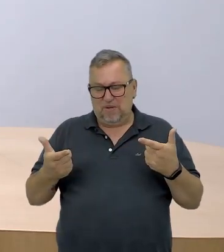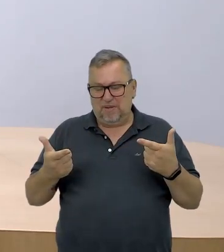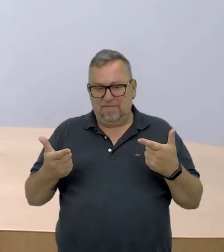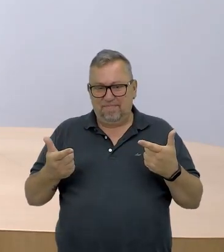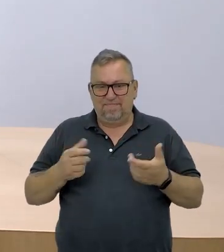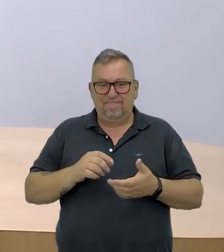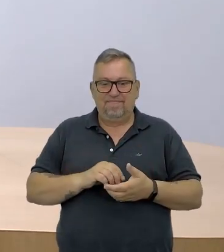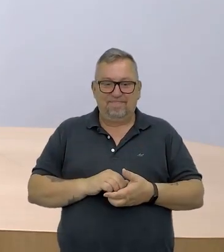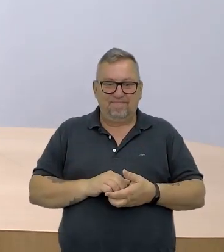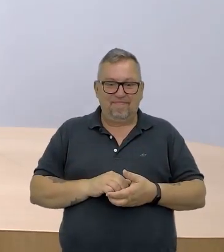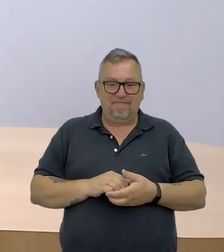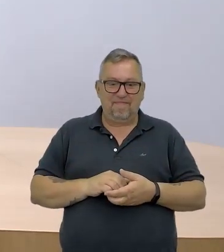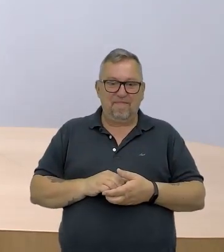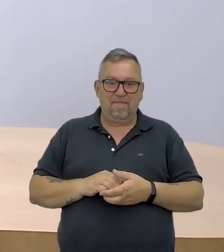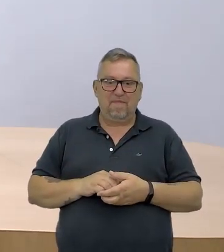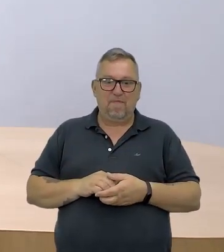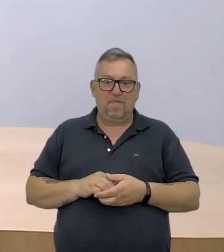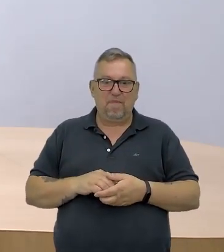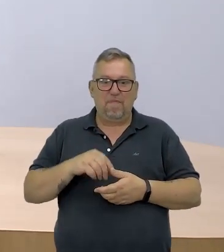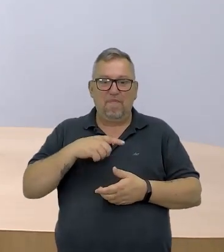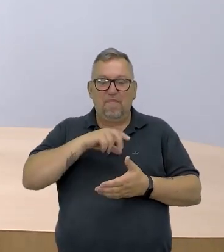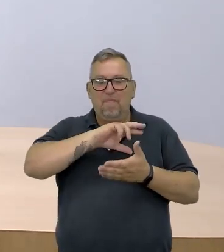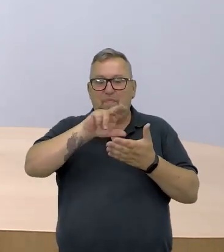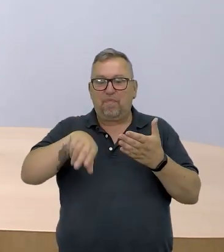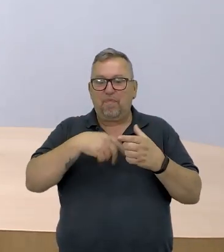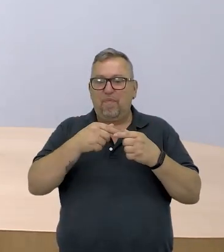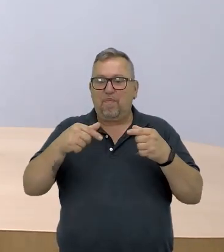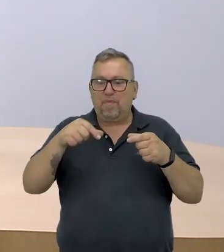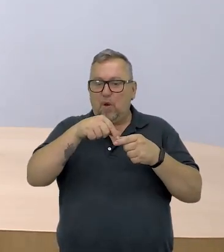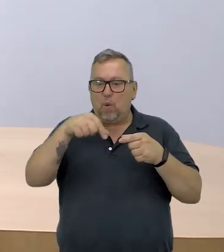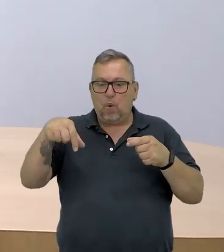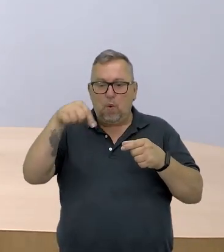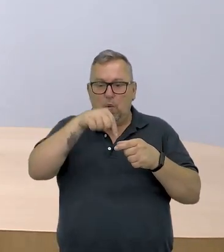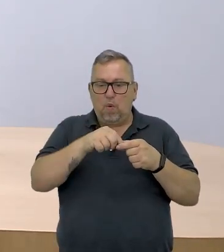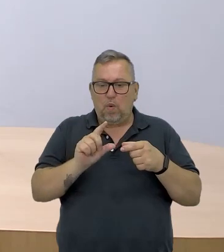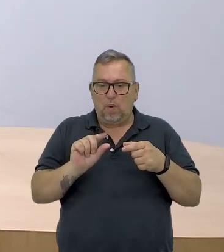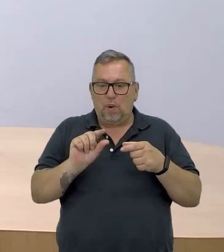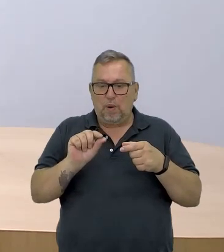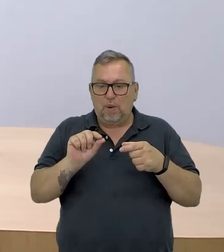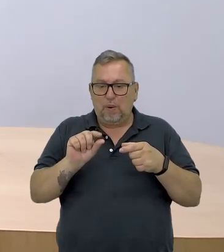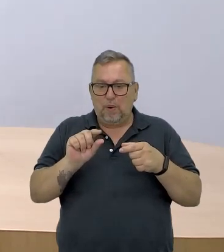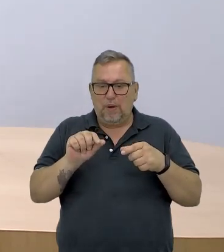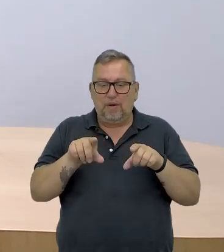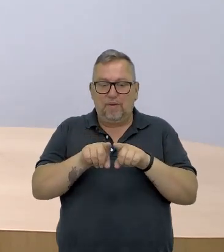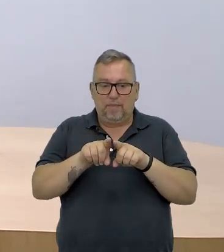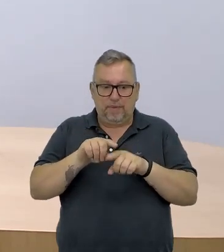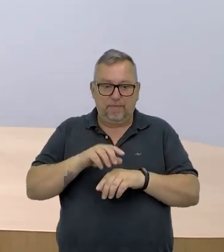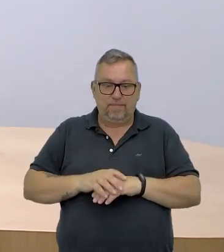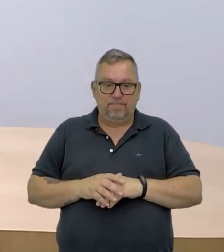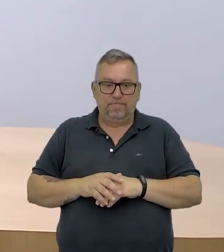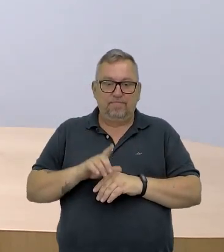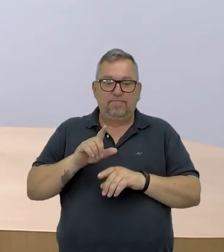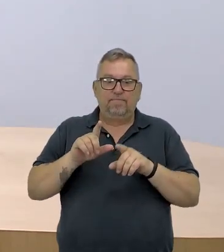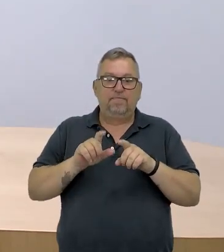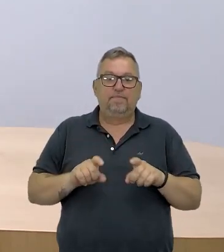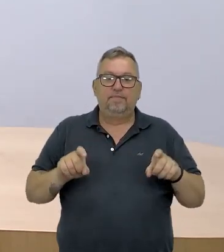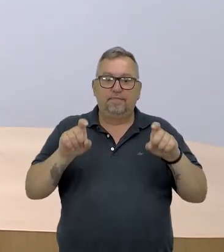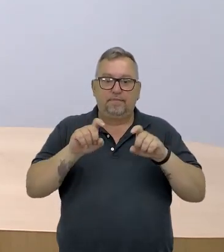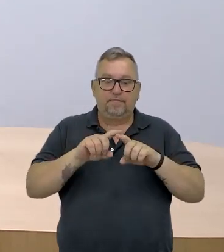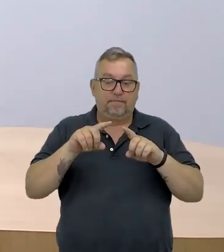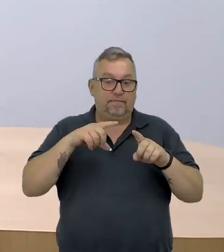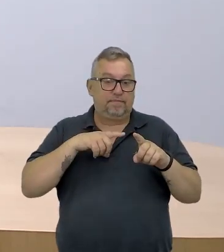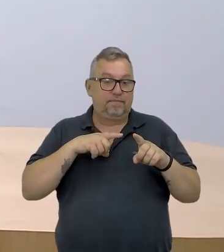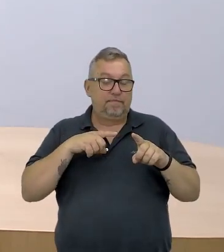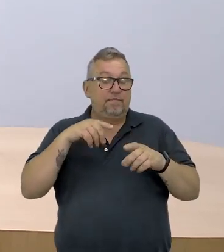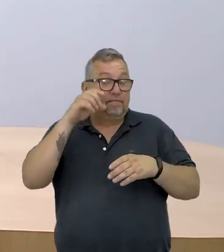mouse, minha lapiseira, a placa do Arduino, a protoboard, está tudo aqui em cima, tá bom? Nesse computador, gente, já está